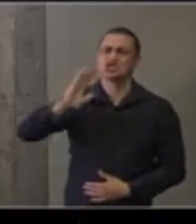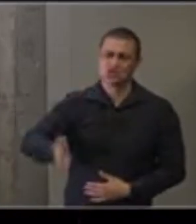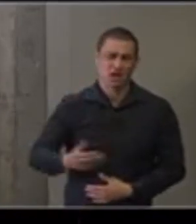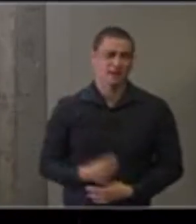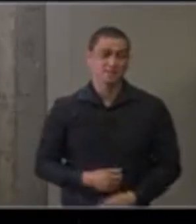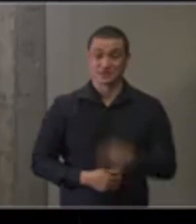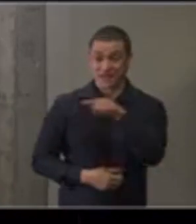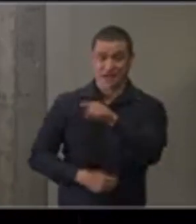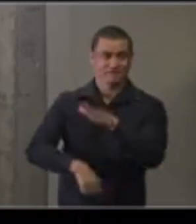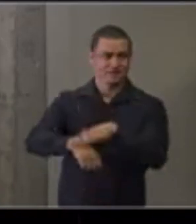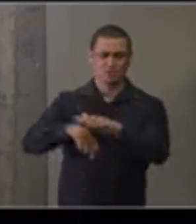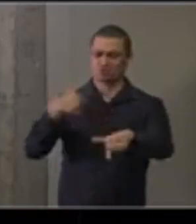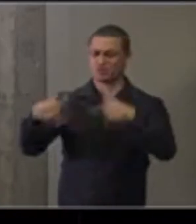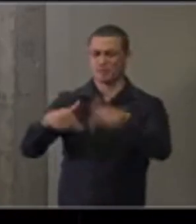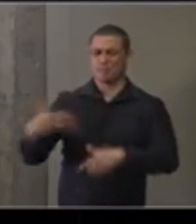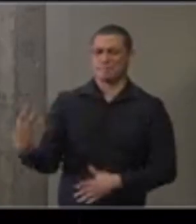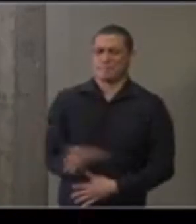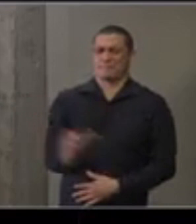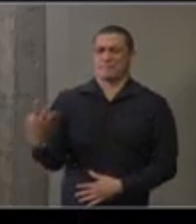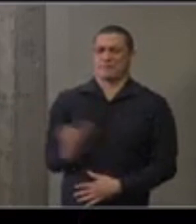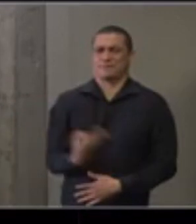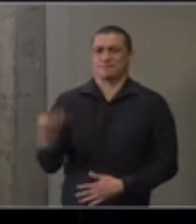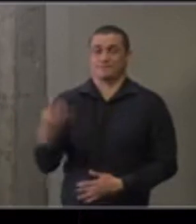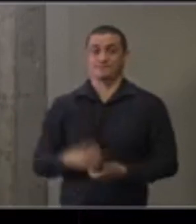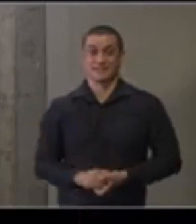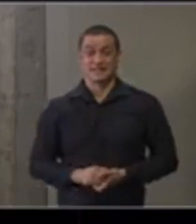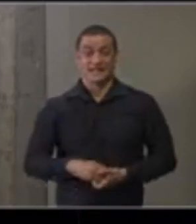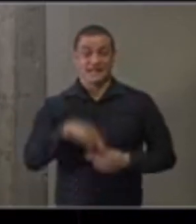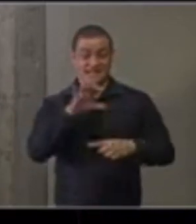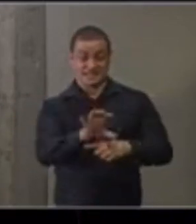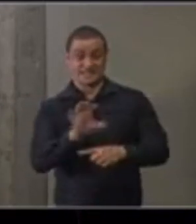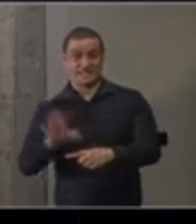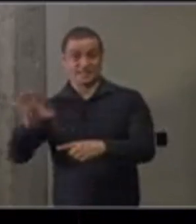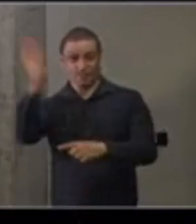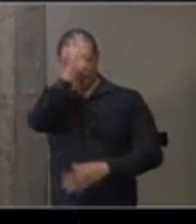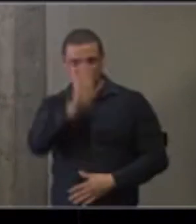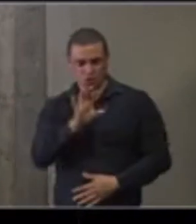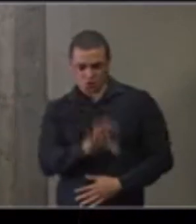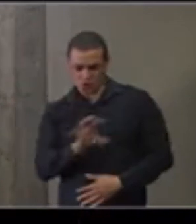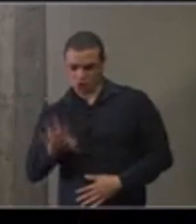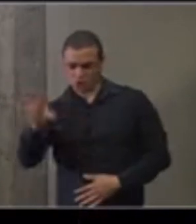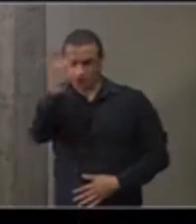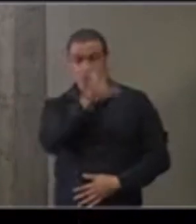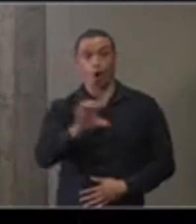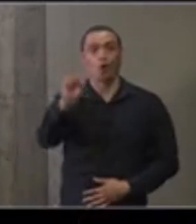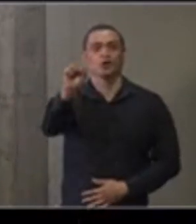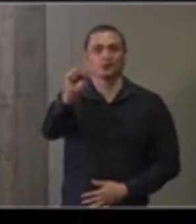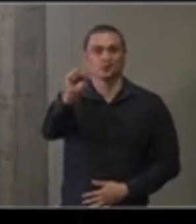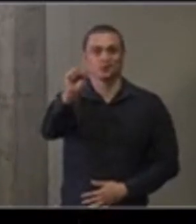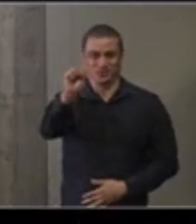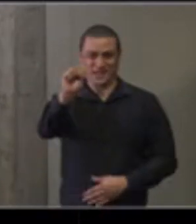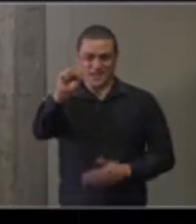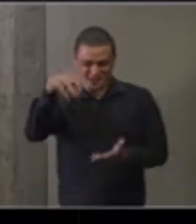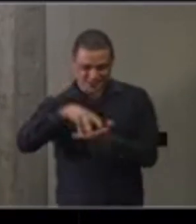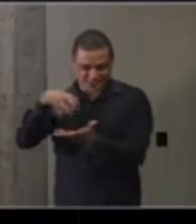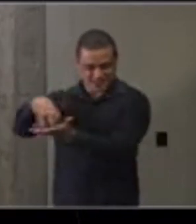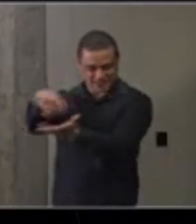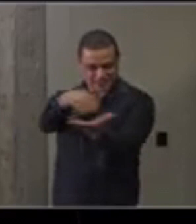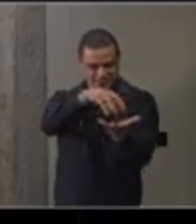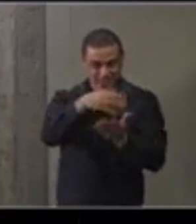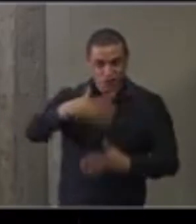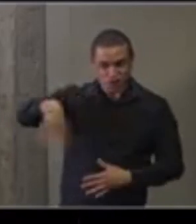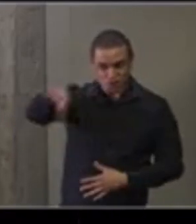um belo trabalho. Oito estados e todos esses centros, acompanhados